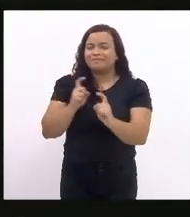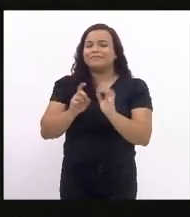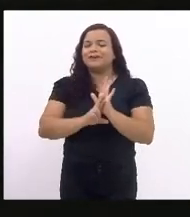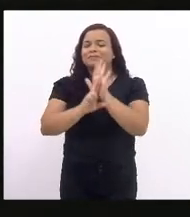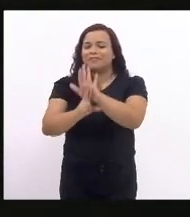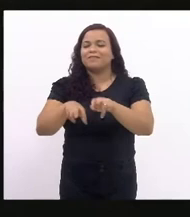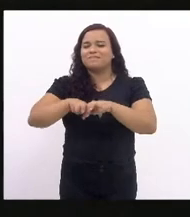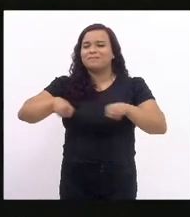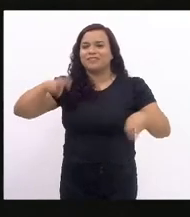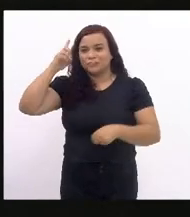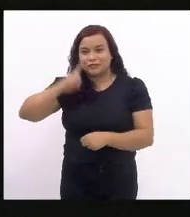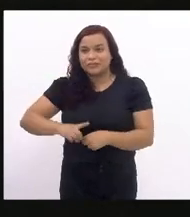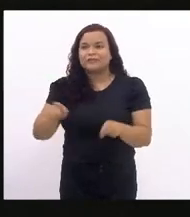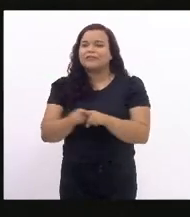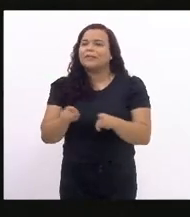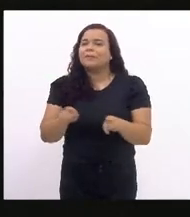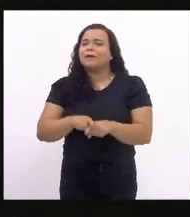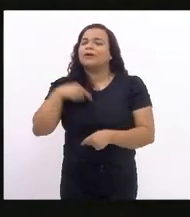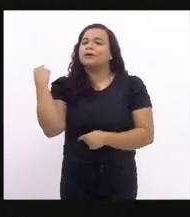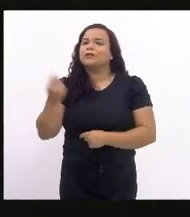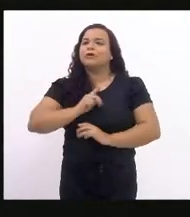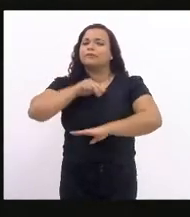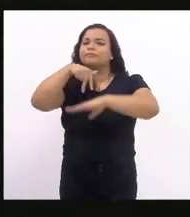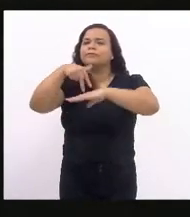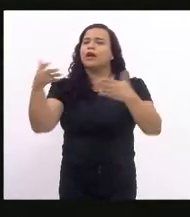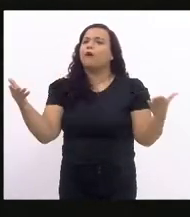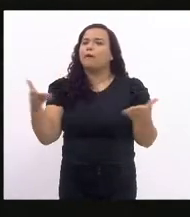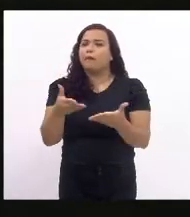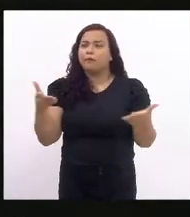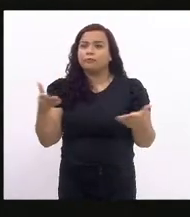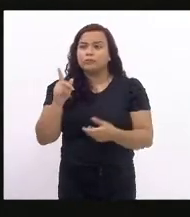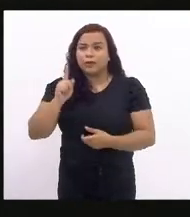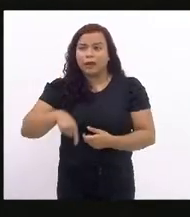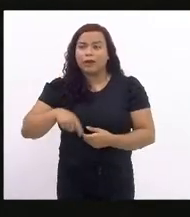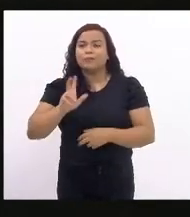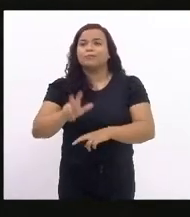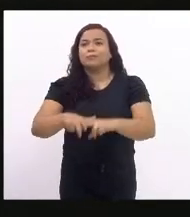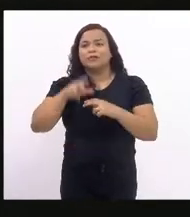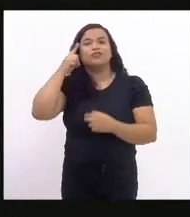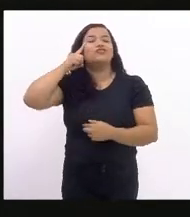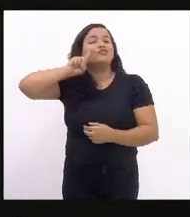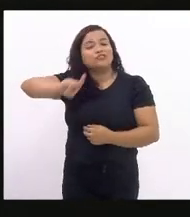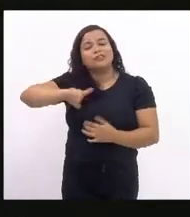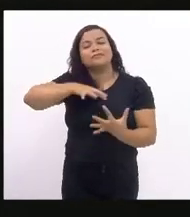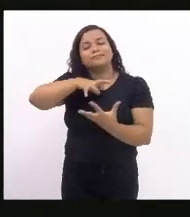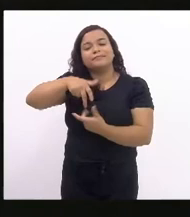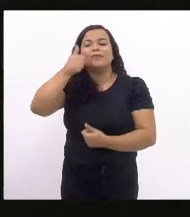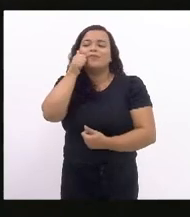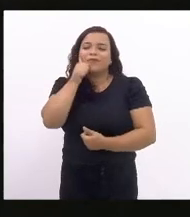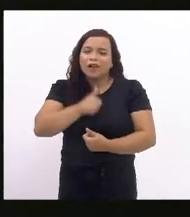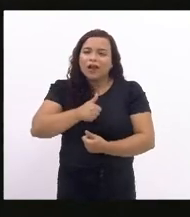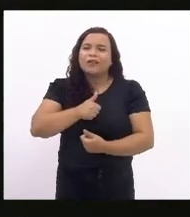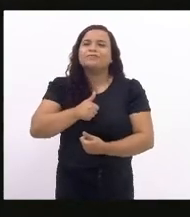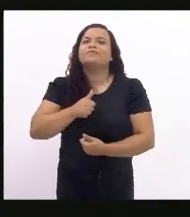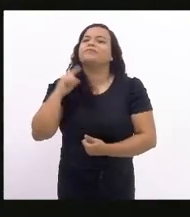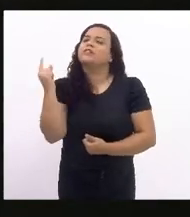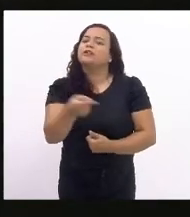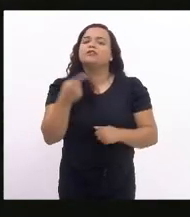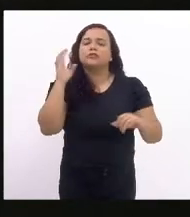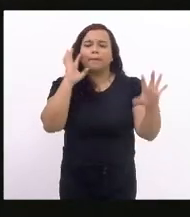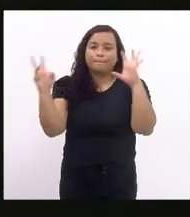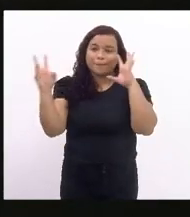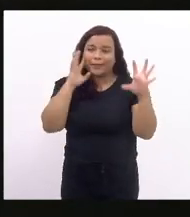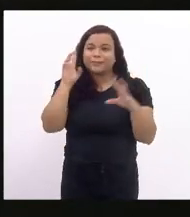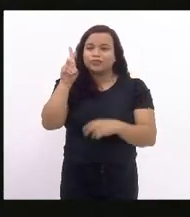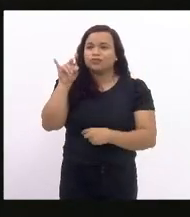diretora. E a nossa palavra que hoje, efetivamente, é por conta do Dia Internacional da Mulher, e quando pensamos no